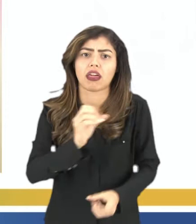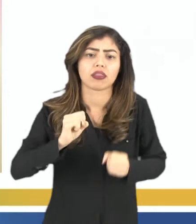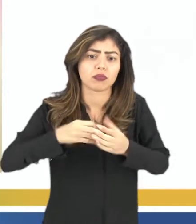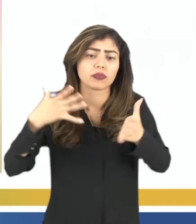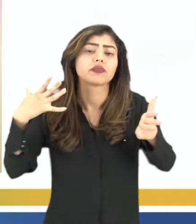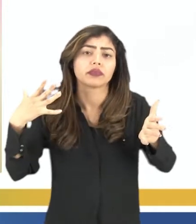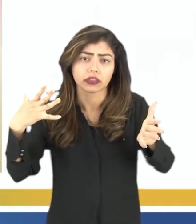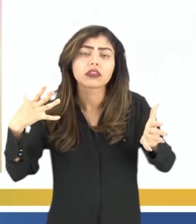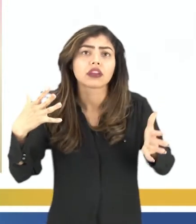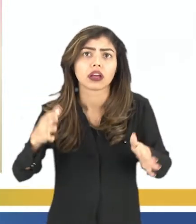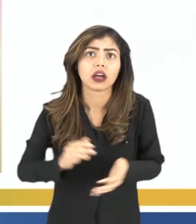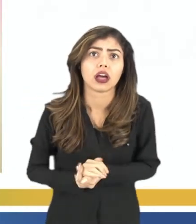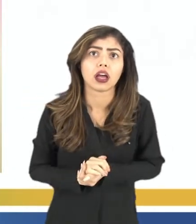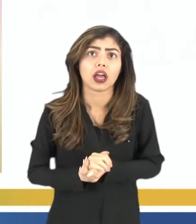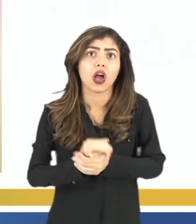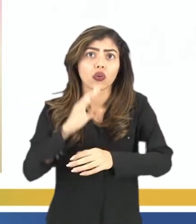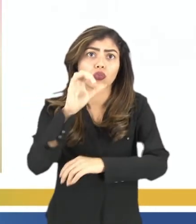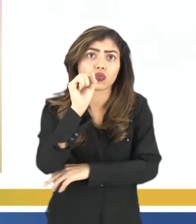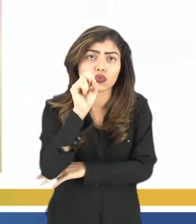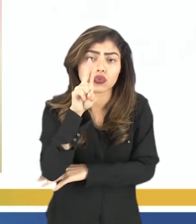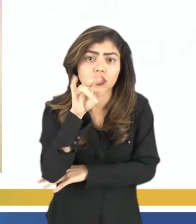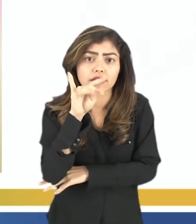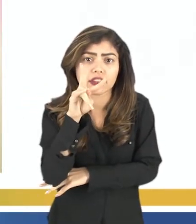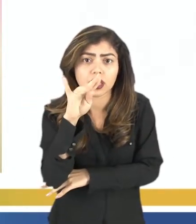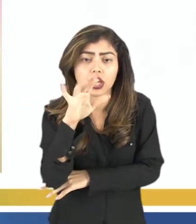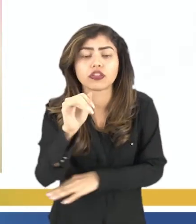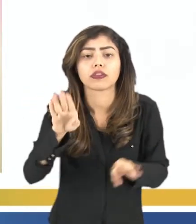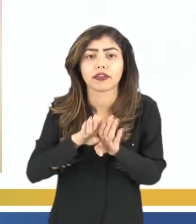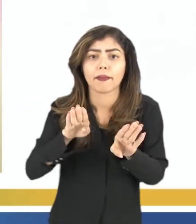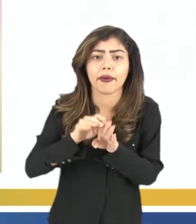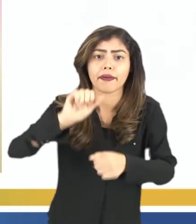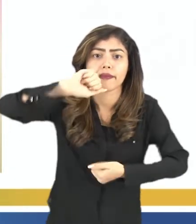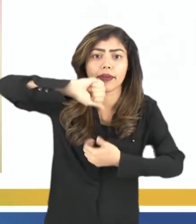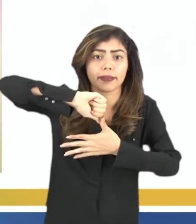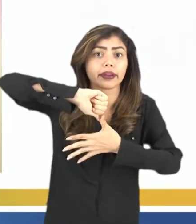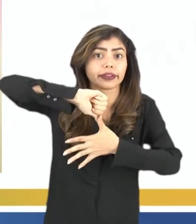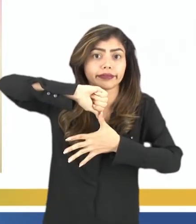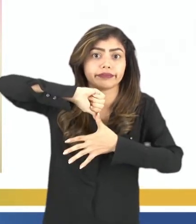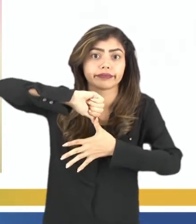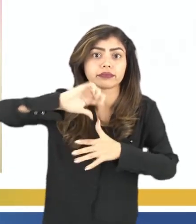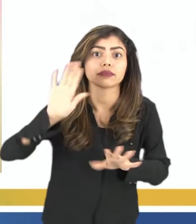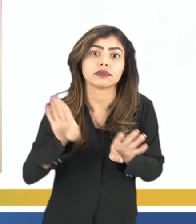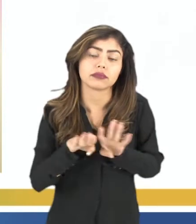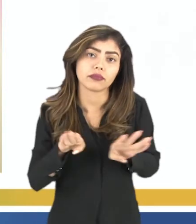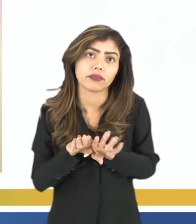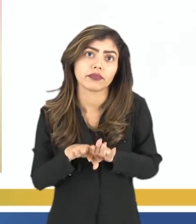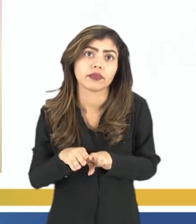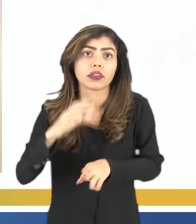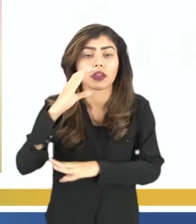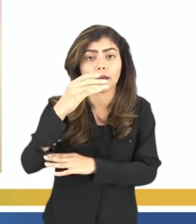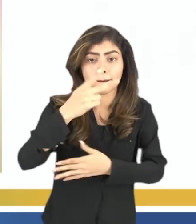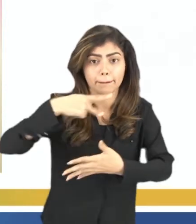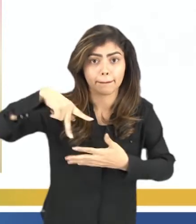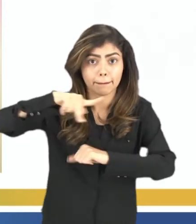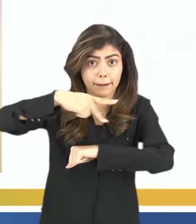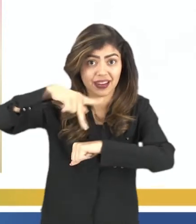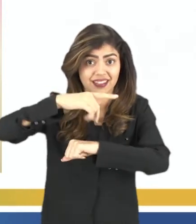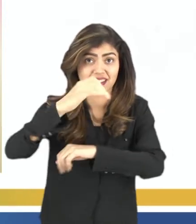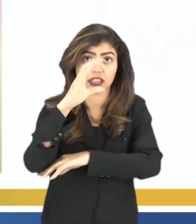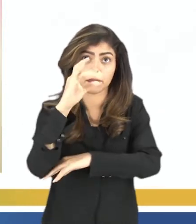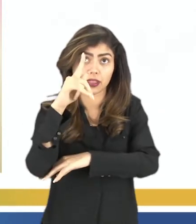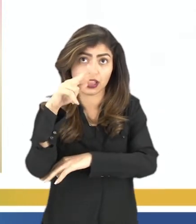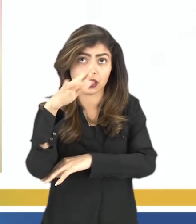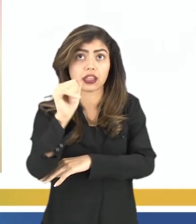blocos, né? O soviético e o americano que se formam. E, aí, como eu disse para vocês, Estados Unidos, um país capitalista e União